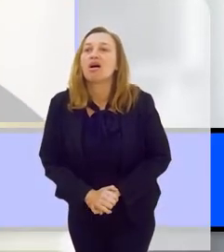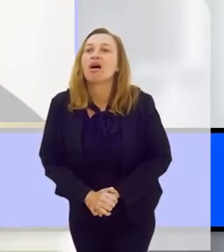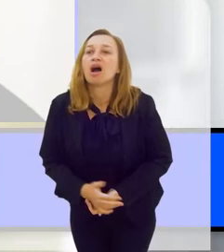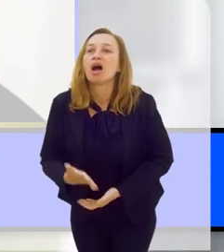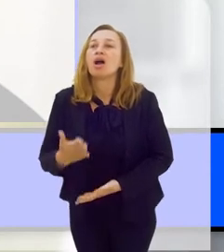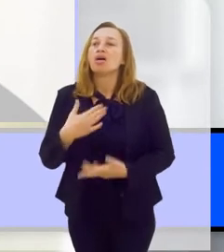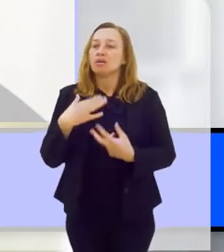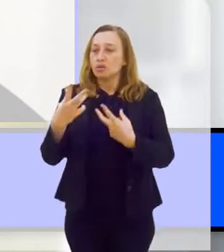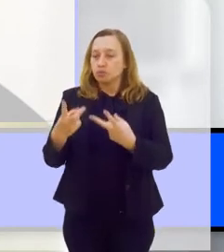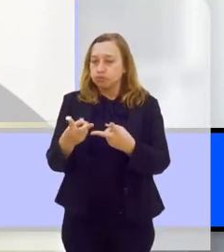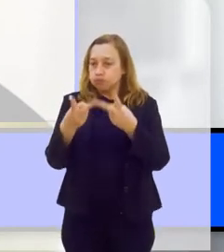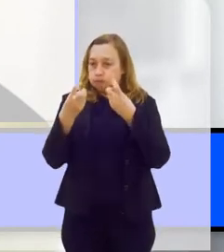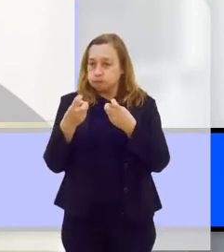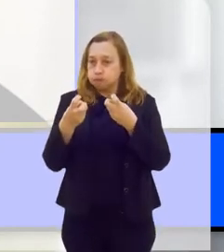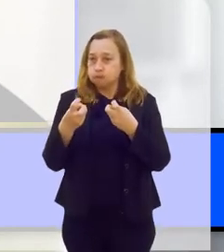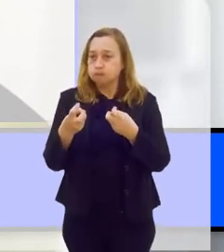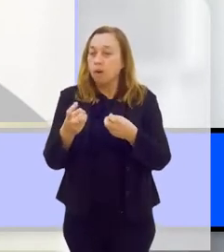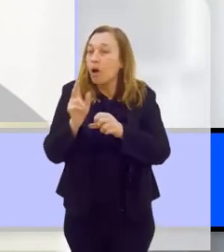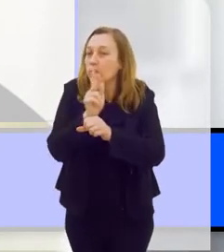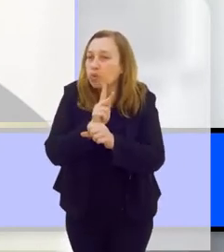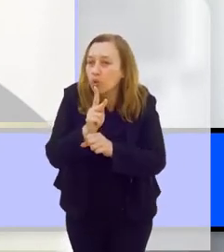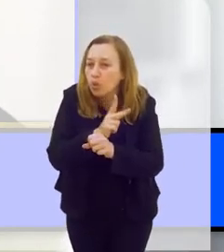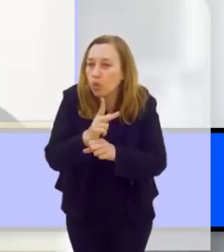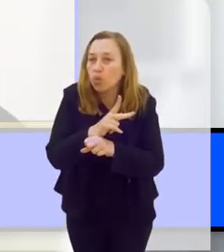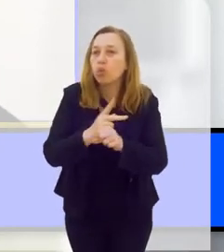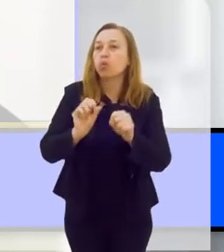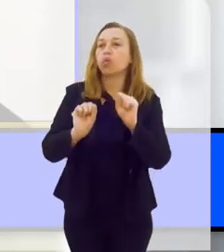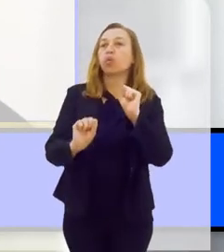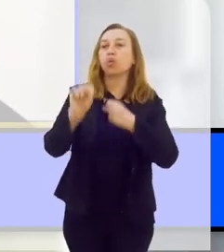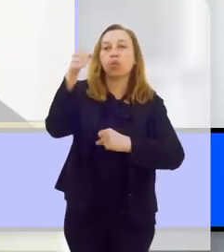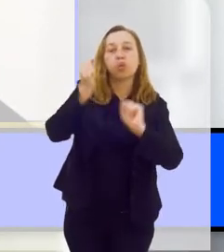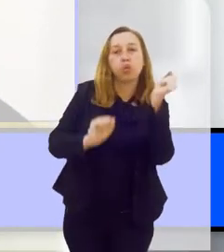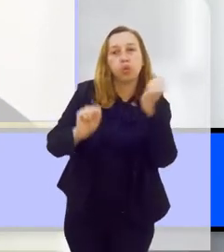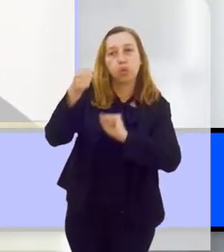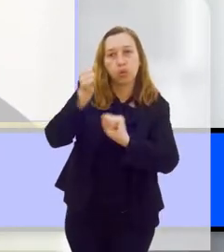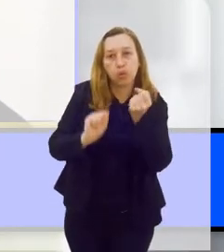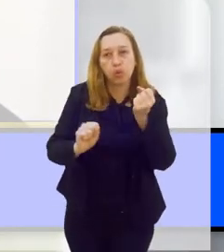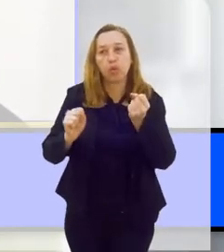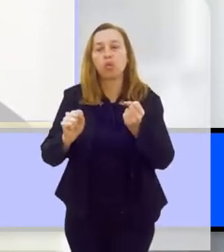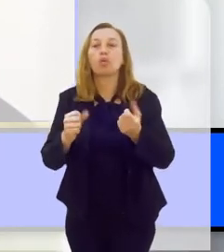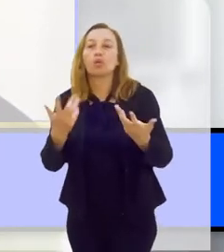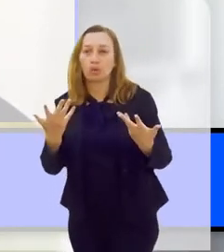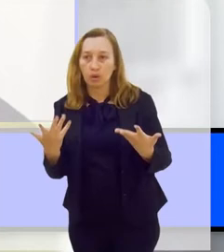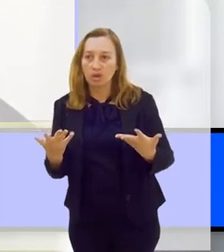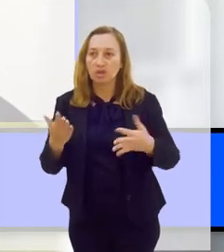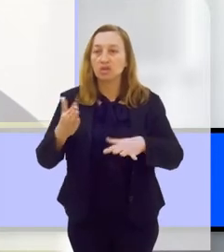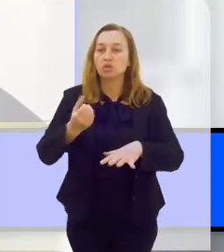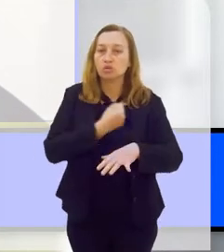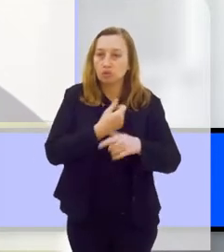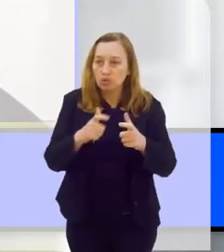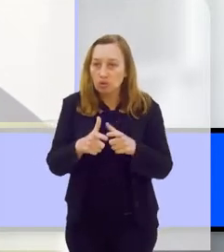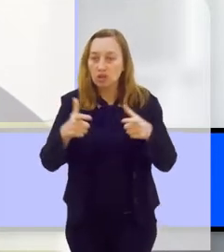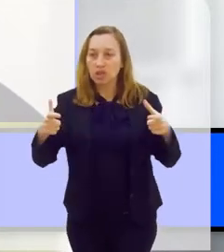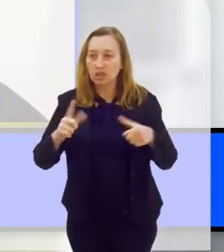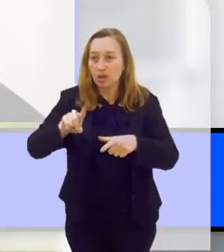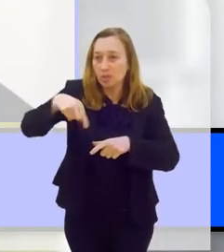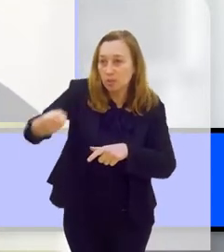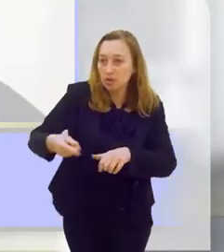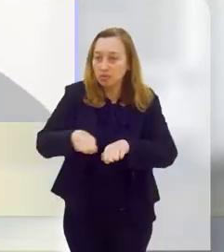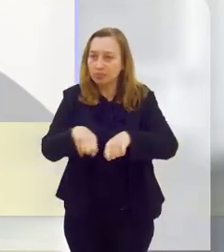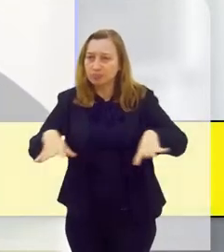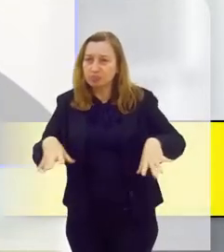percepção, a procura pela atividade física aumentou pós-pandemia,